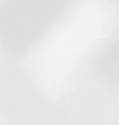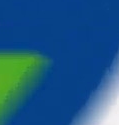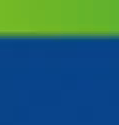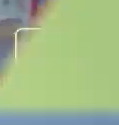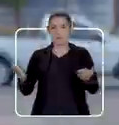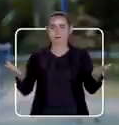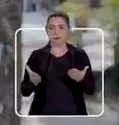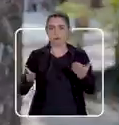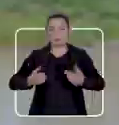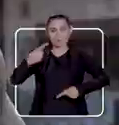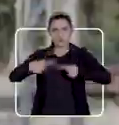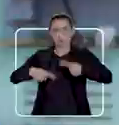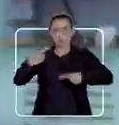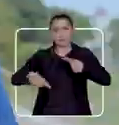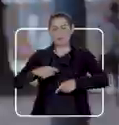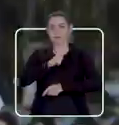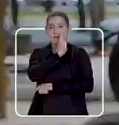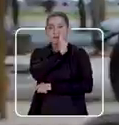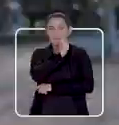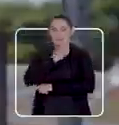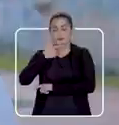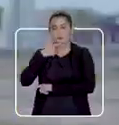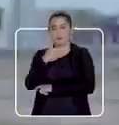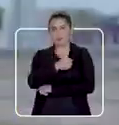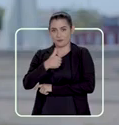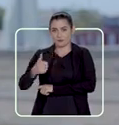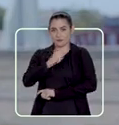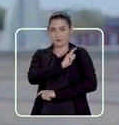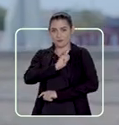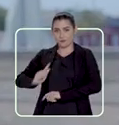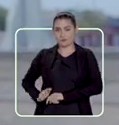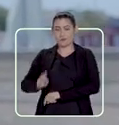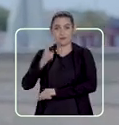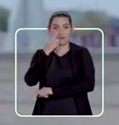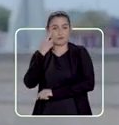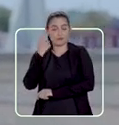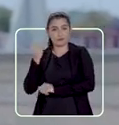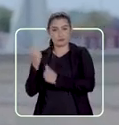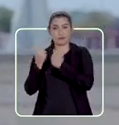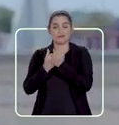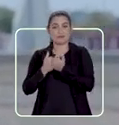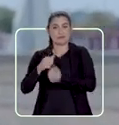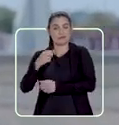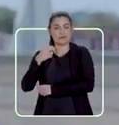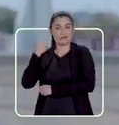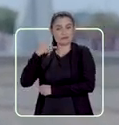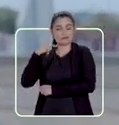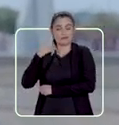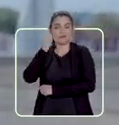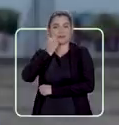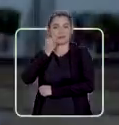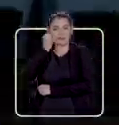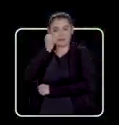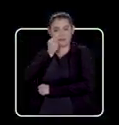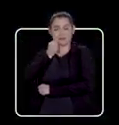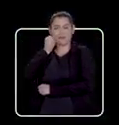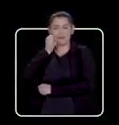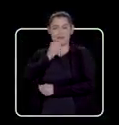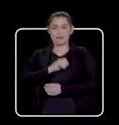Está no ar o programa Gladysson 11, governador, Maílza Vice, Ney Senador.